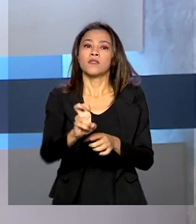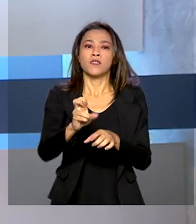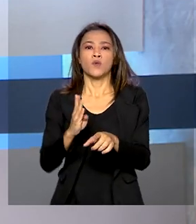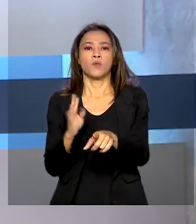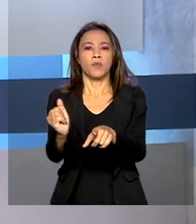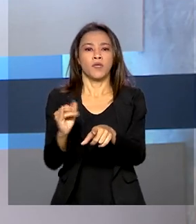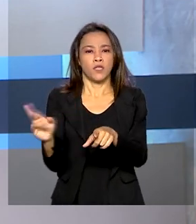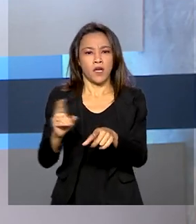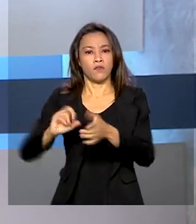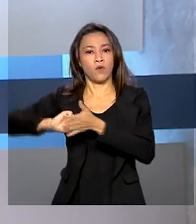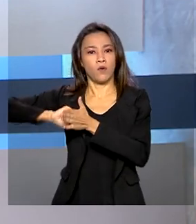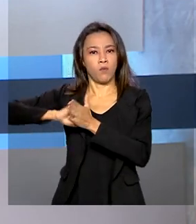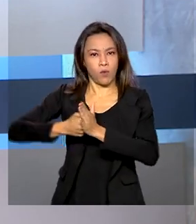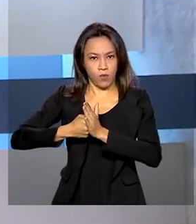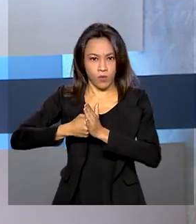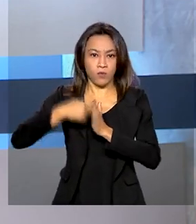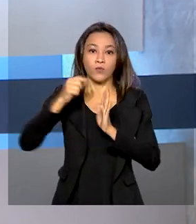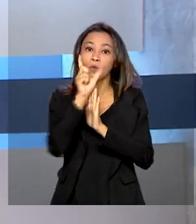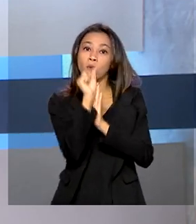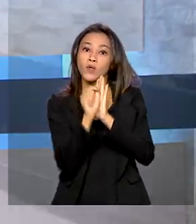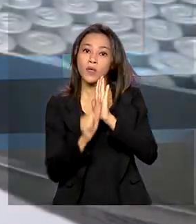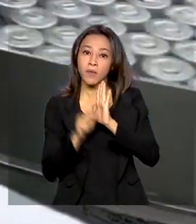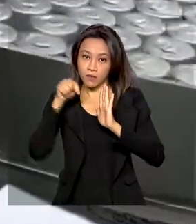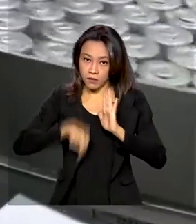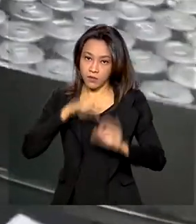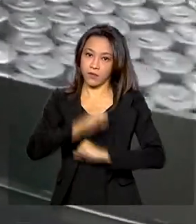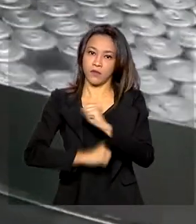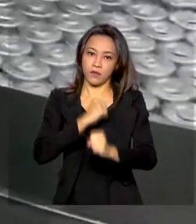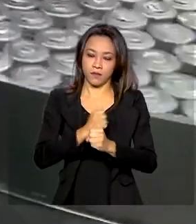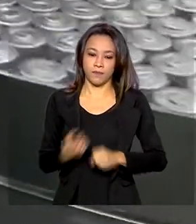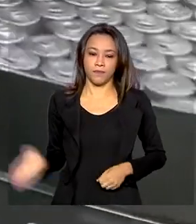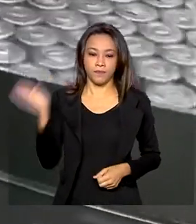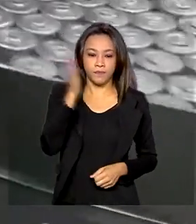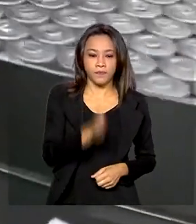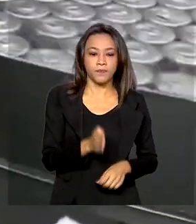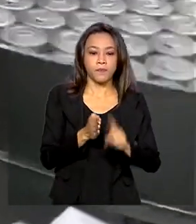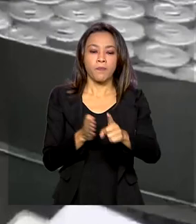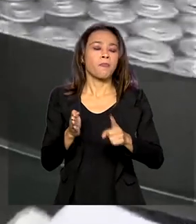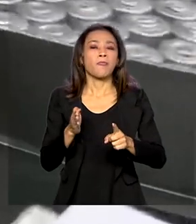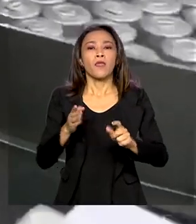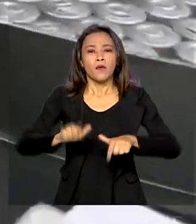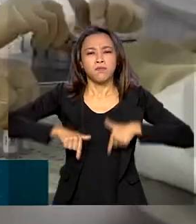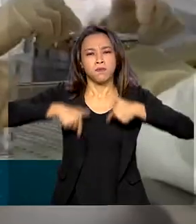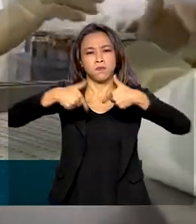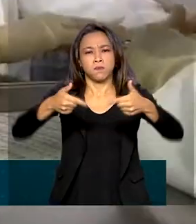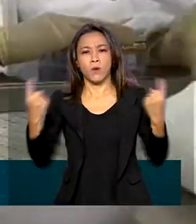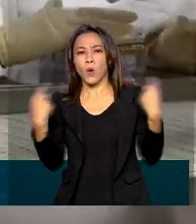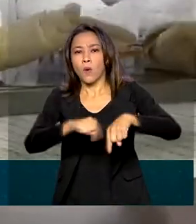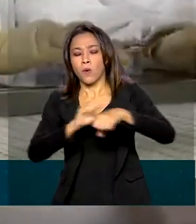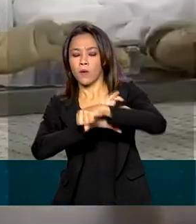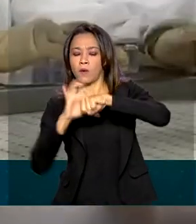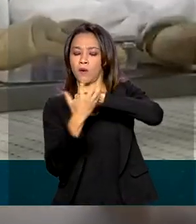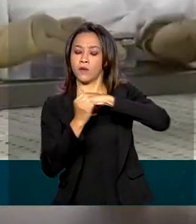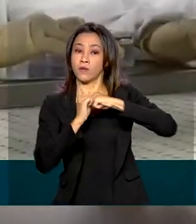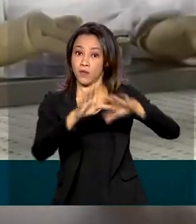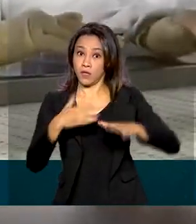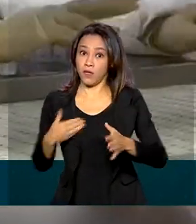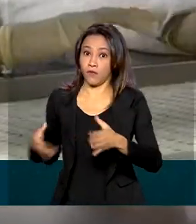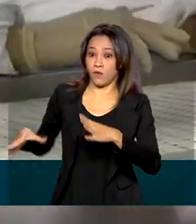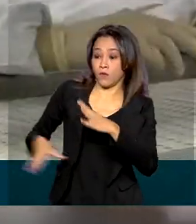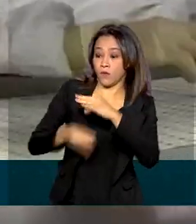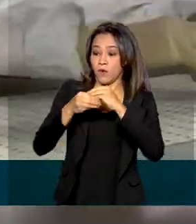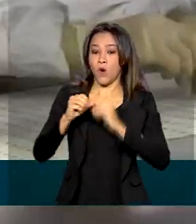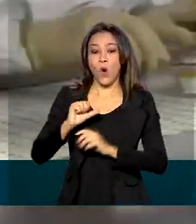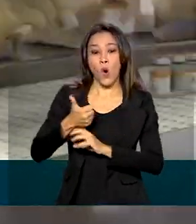foram desbloqueados no orçamento deste ano. O combate à pandemia de covid-19 teve reforço de 11